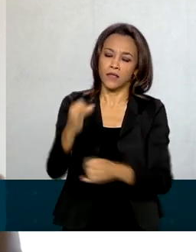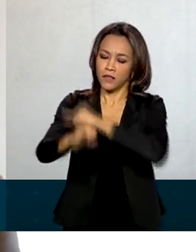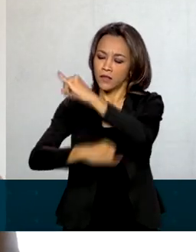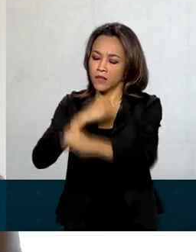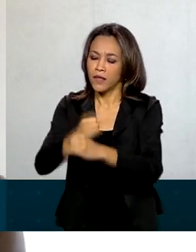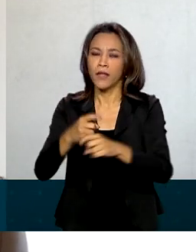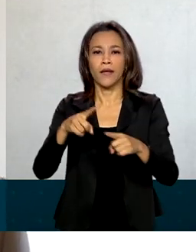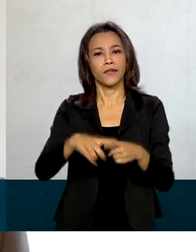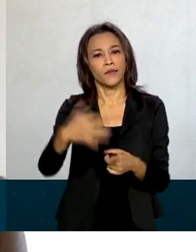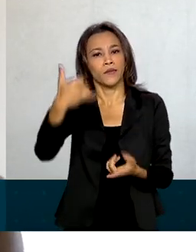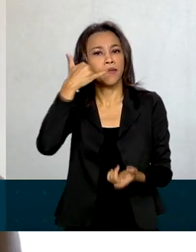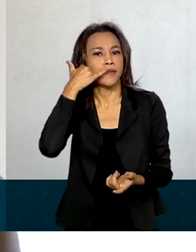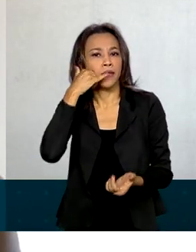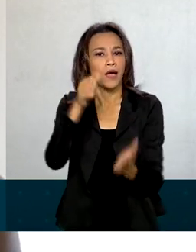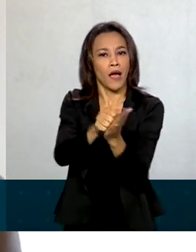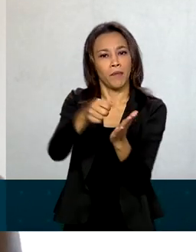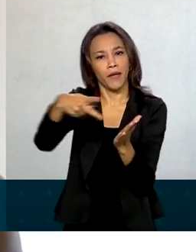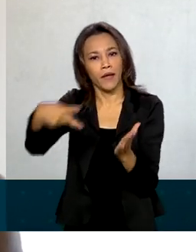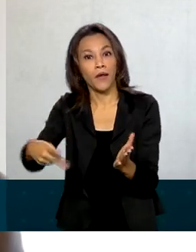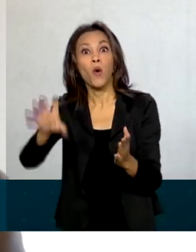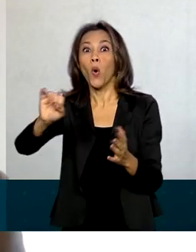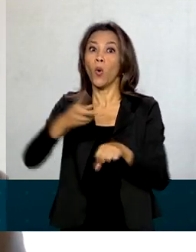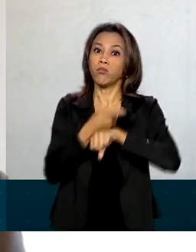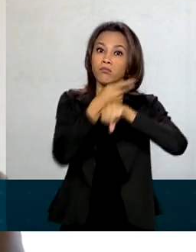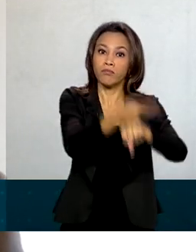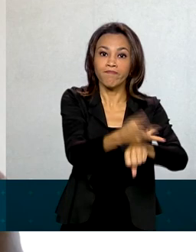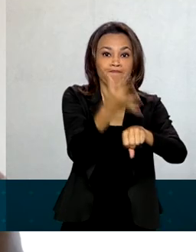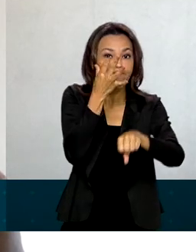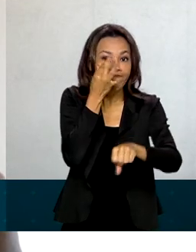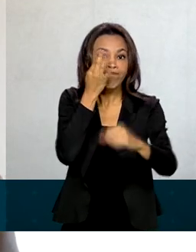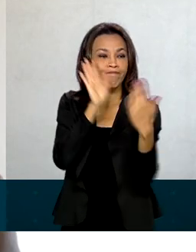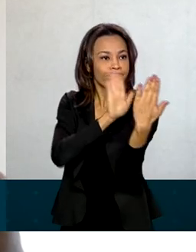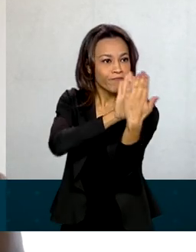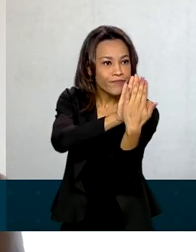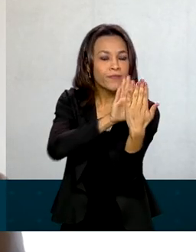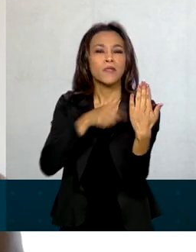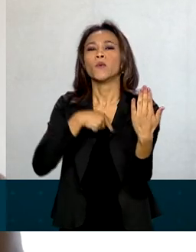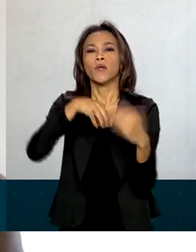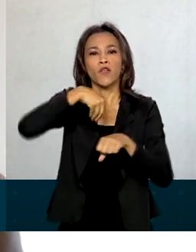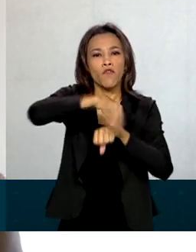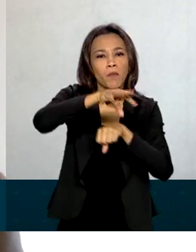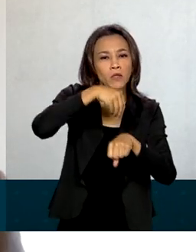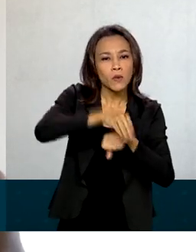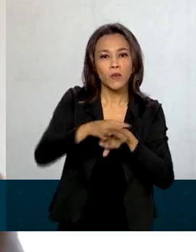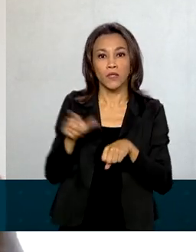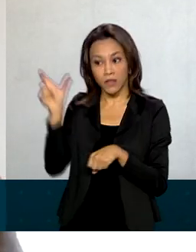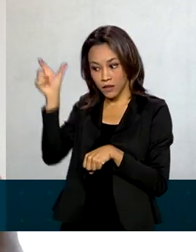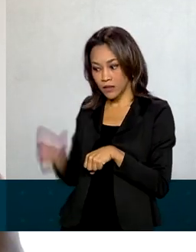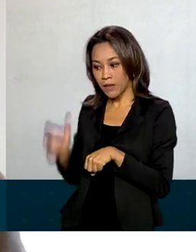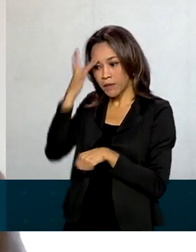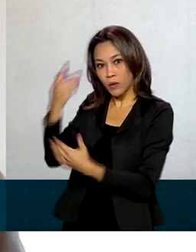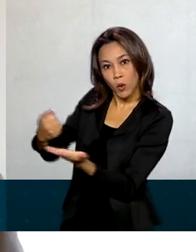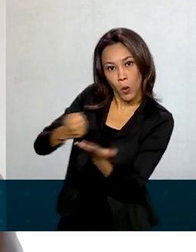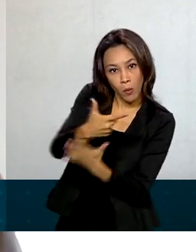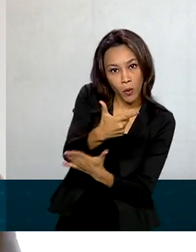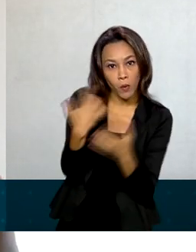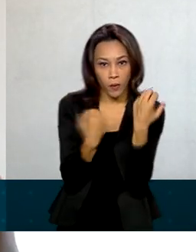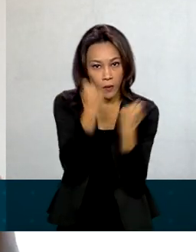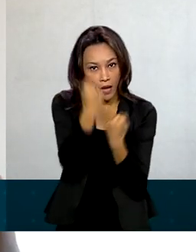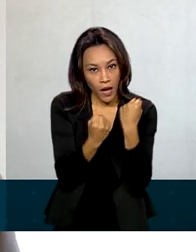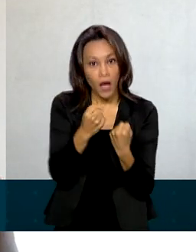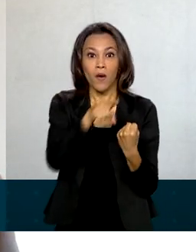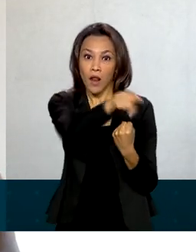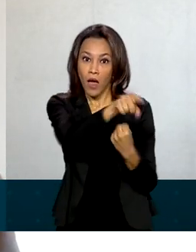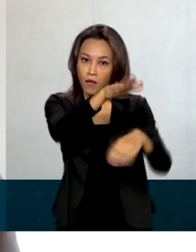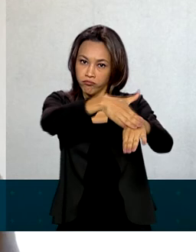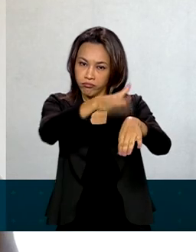celular, ou diretamente no balcão desse DETRAN. O então, informar os dados do comprador. O DETRAN preenche esse